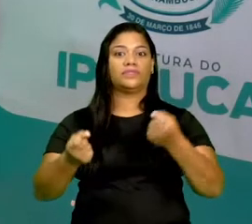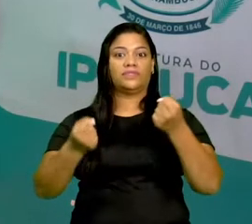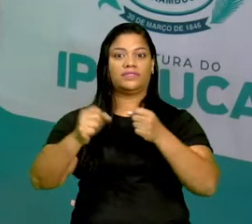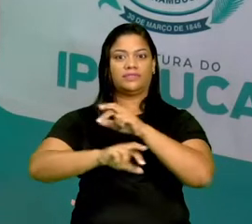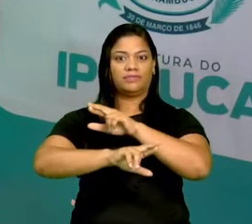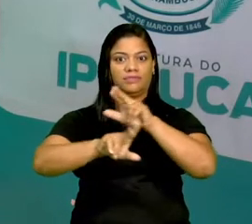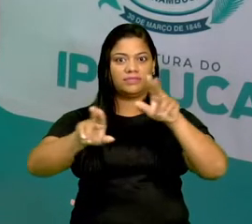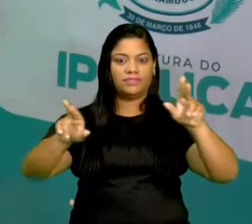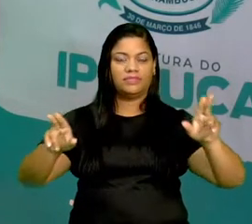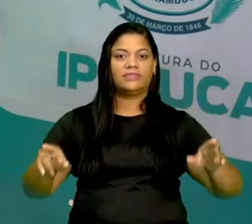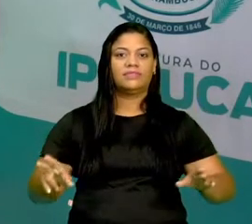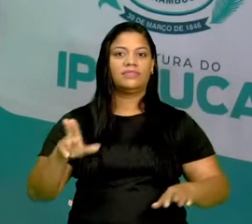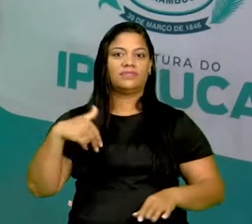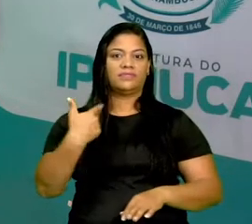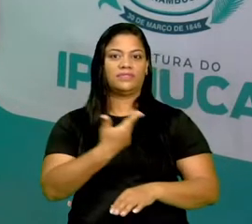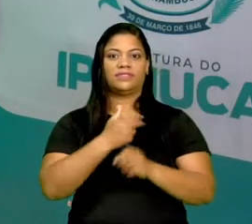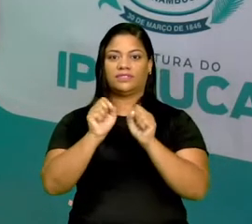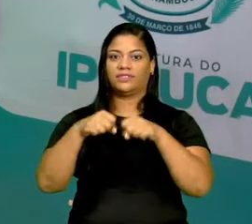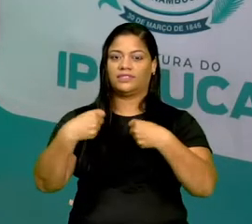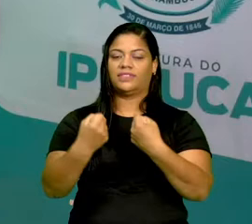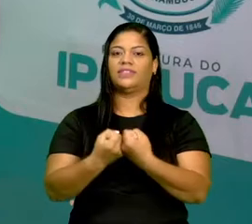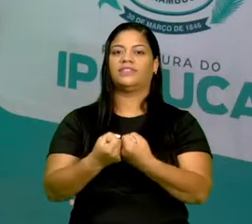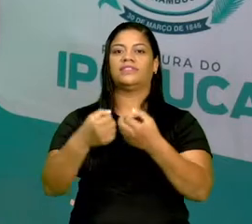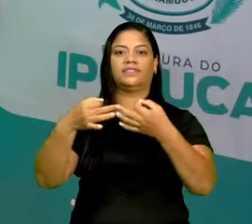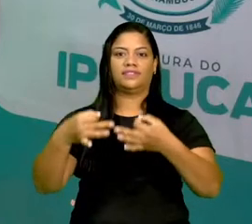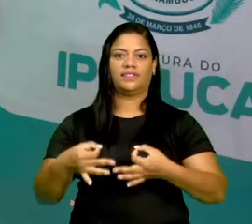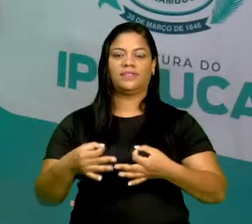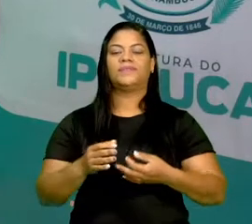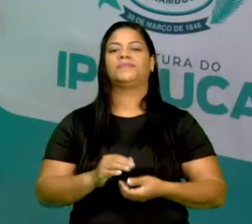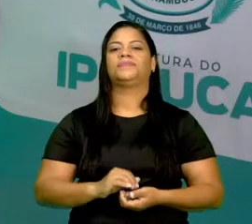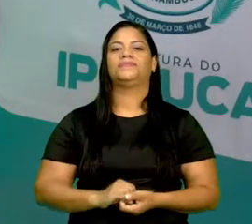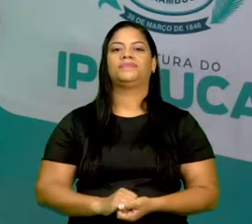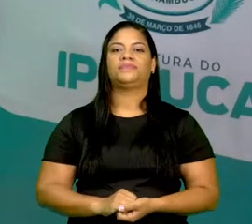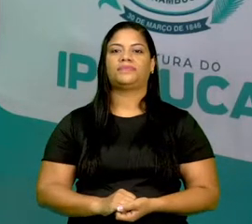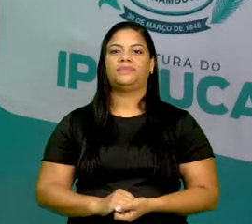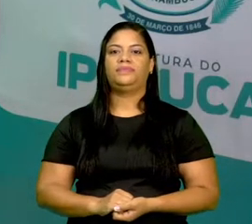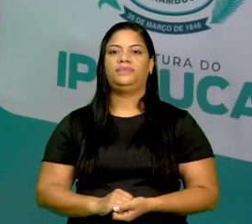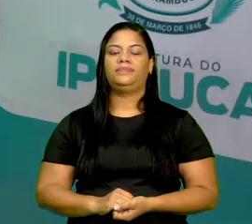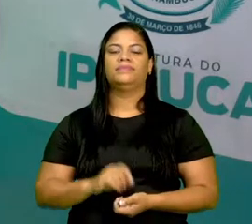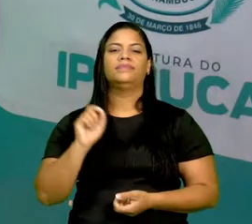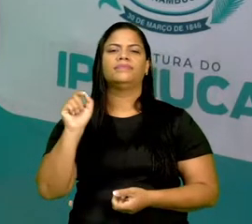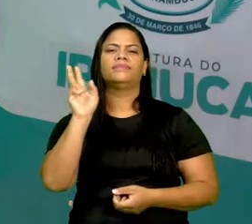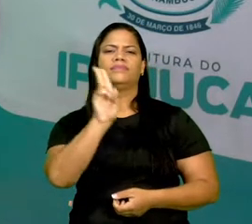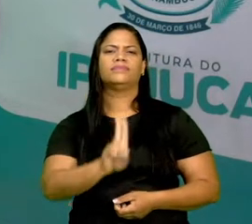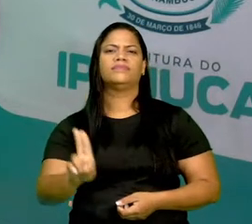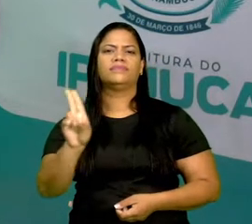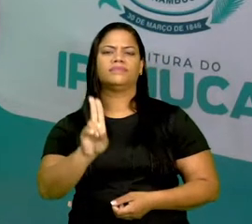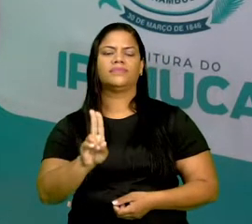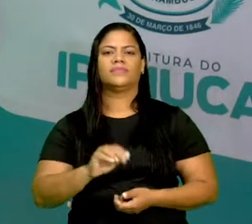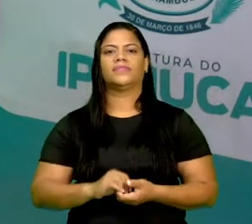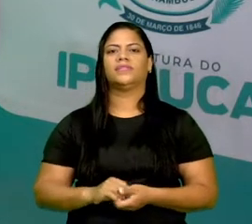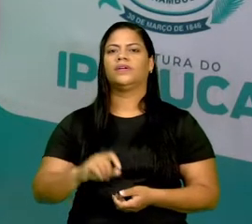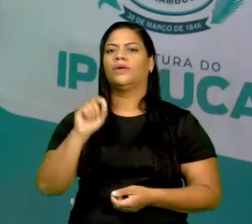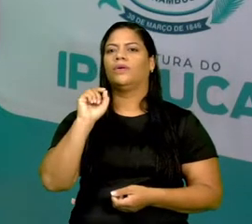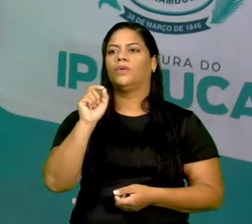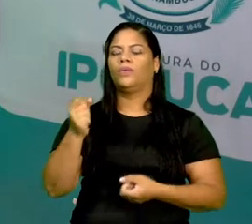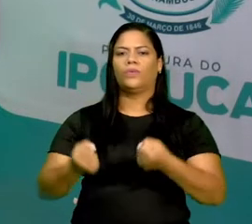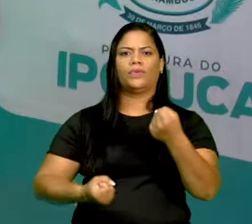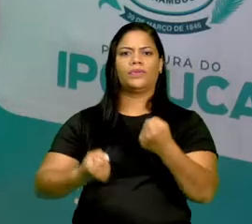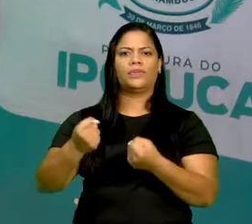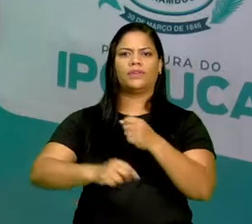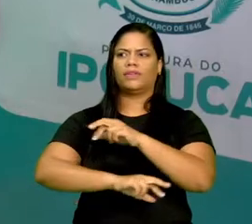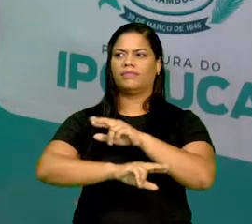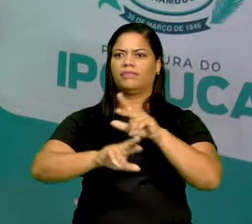existem na nossa sociedade. Está certo? E para que eles servem? O que são meios de